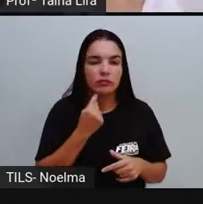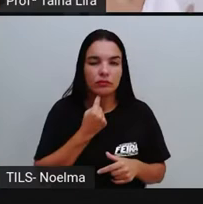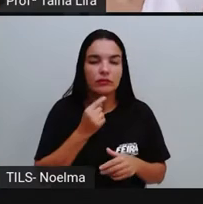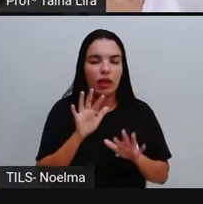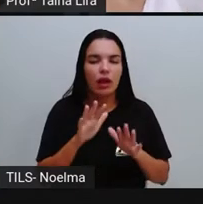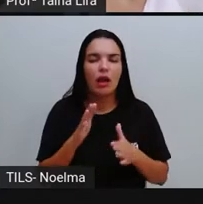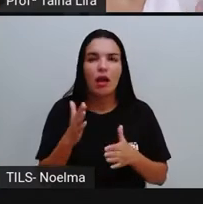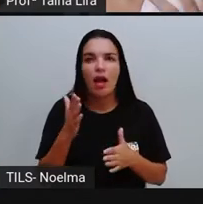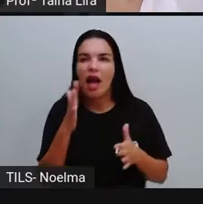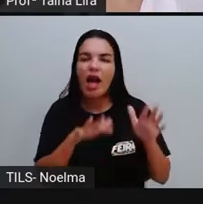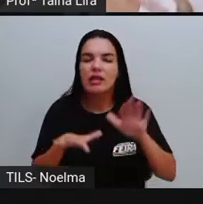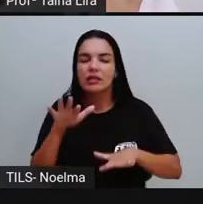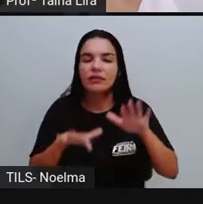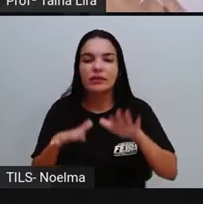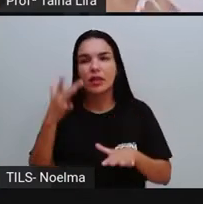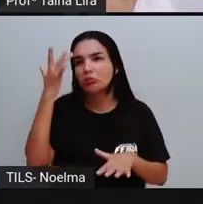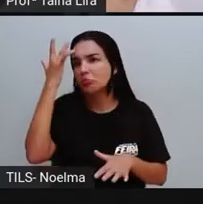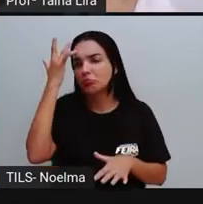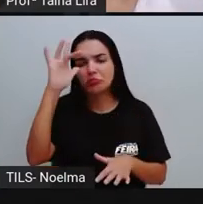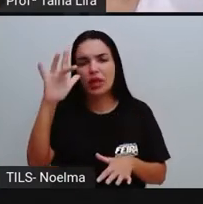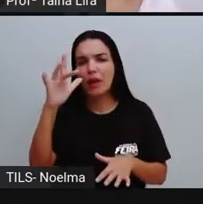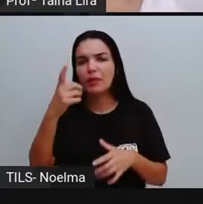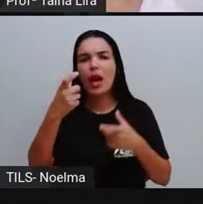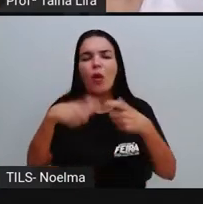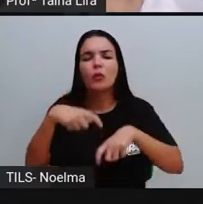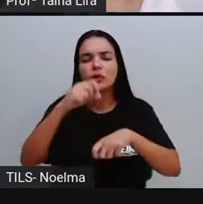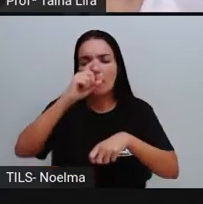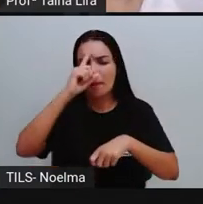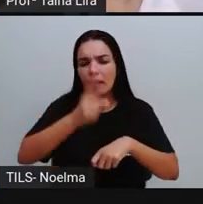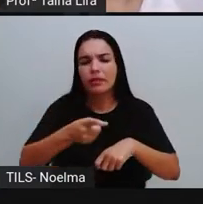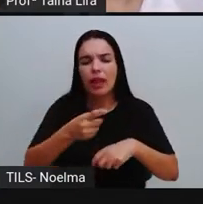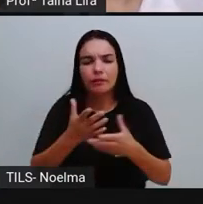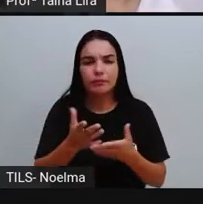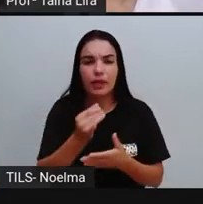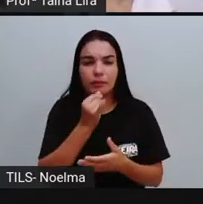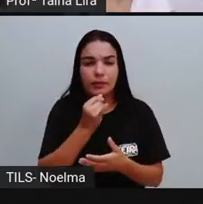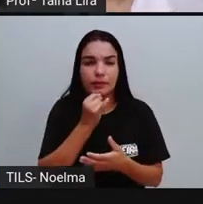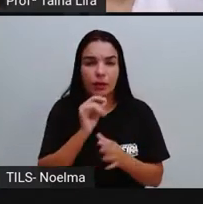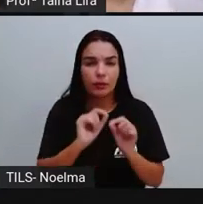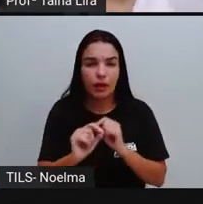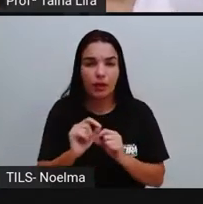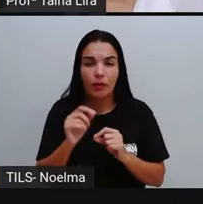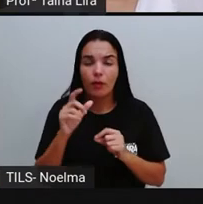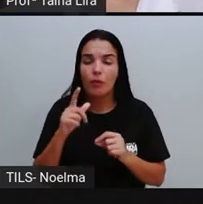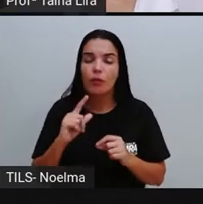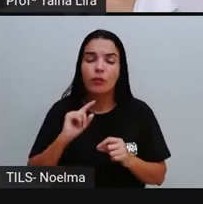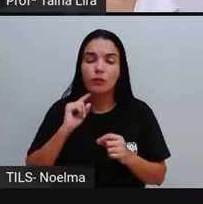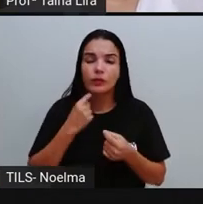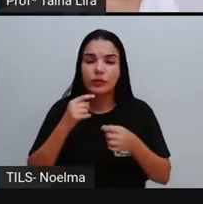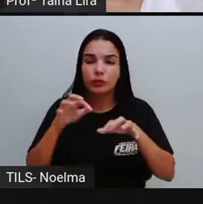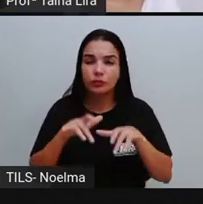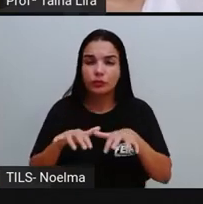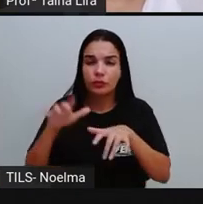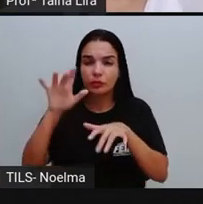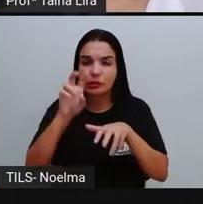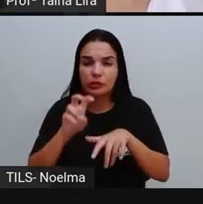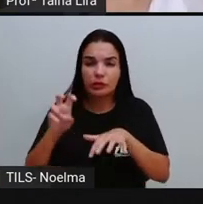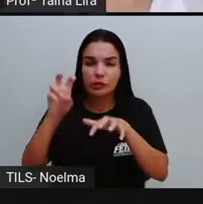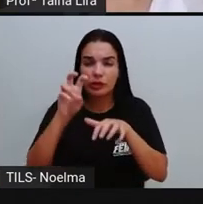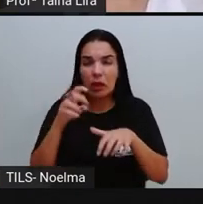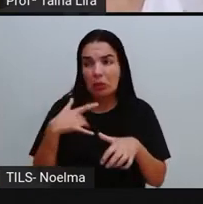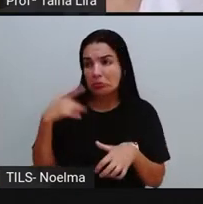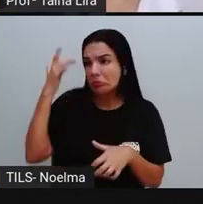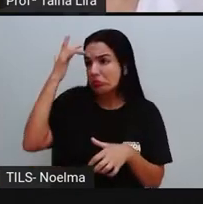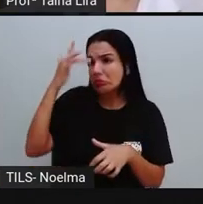vezes a gente não sabe para onde é que a gente vai mandar. Então, por exemplo, a Pro falou do lixo eletrônico. E de repente você fala assim,